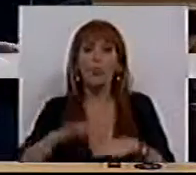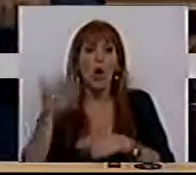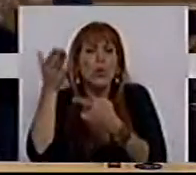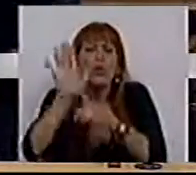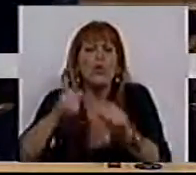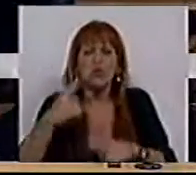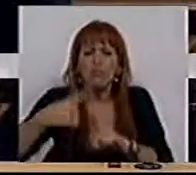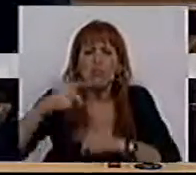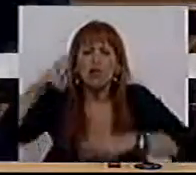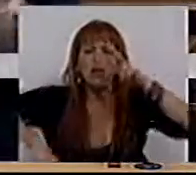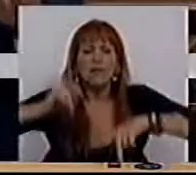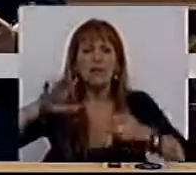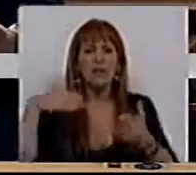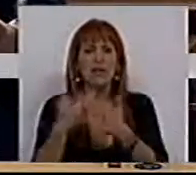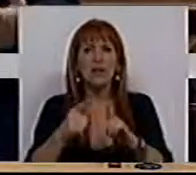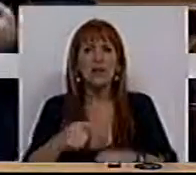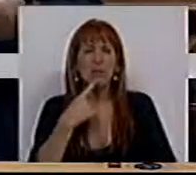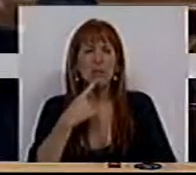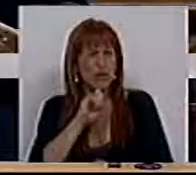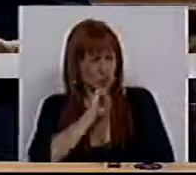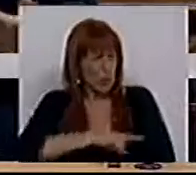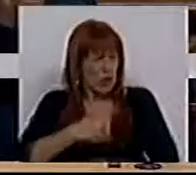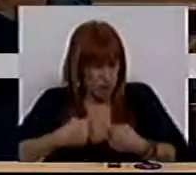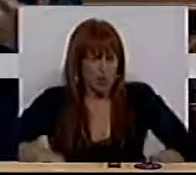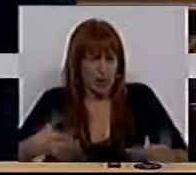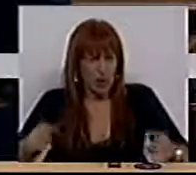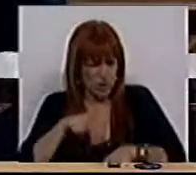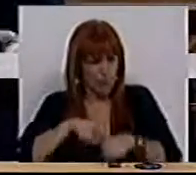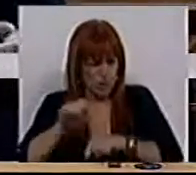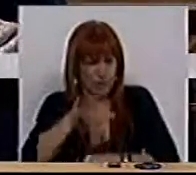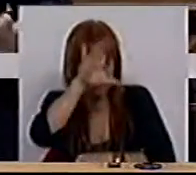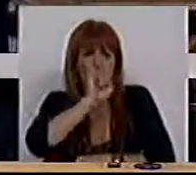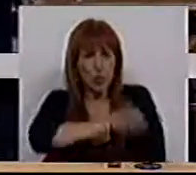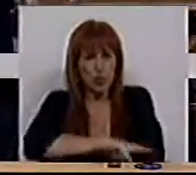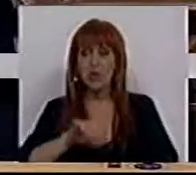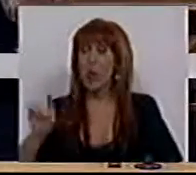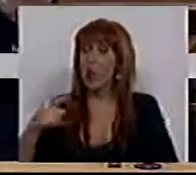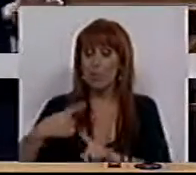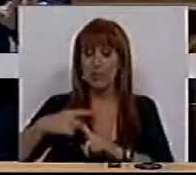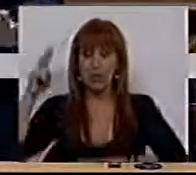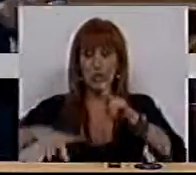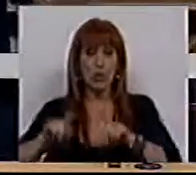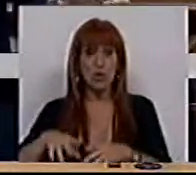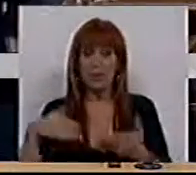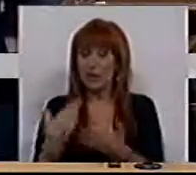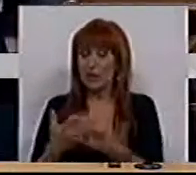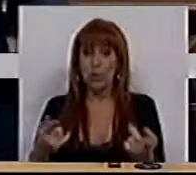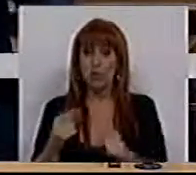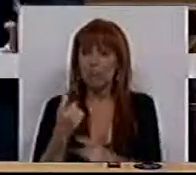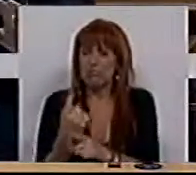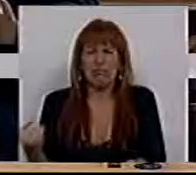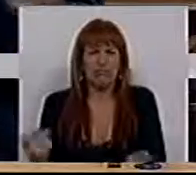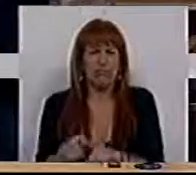por exemplo, os benefícios fiscais para percebermos que poderia ter sido diferente a política do Governo. Só em benefícios fiscais que não são devidamente